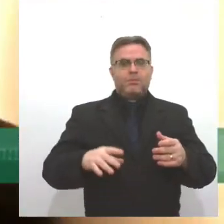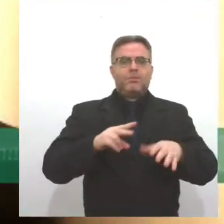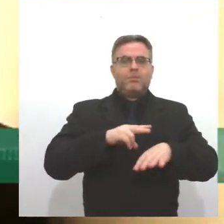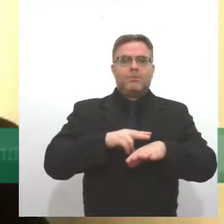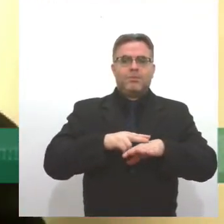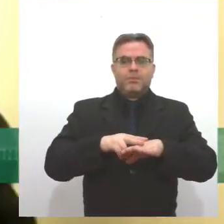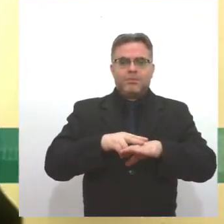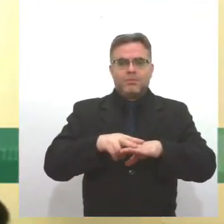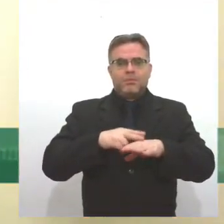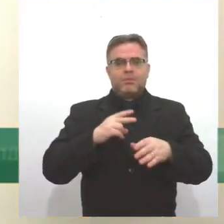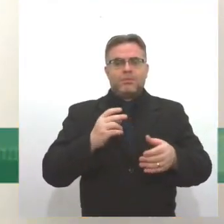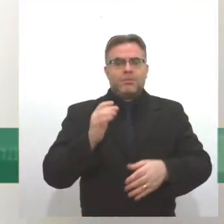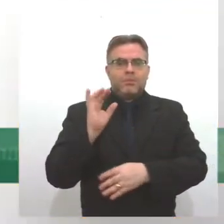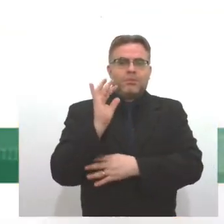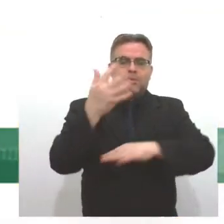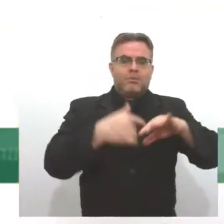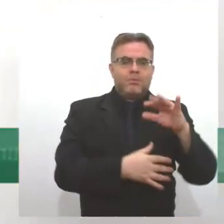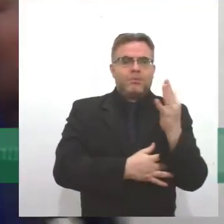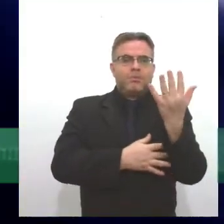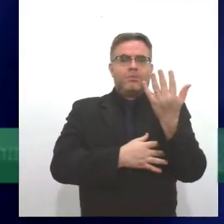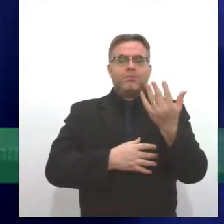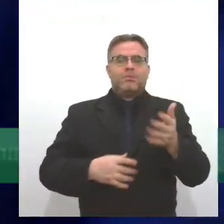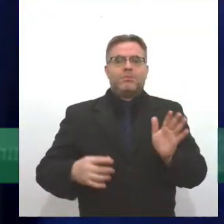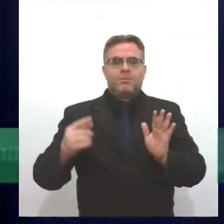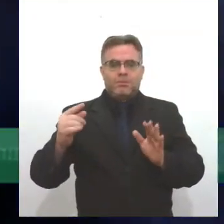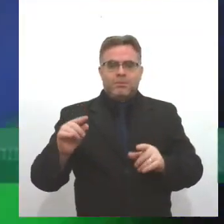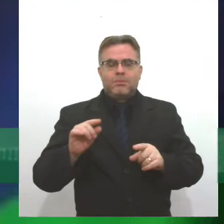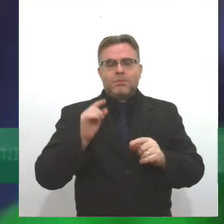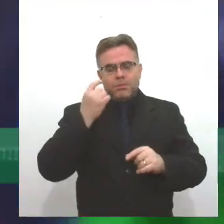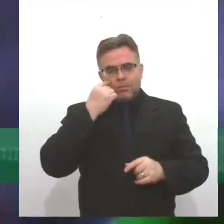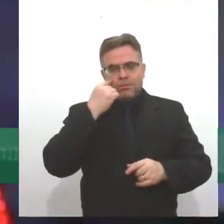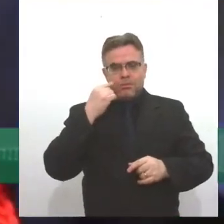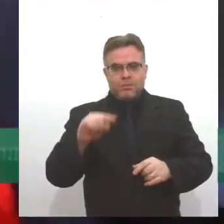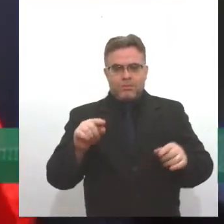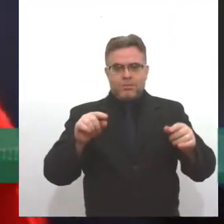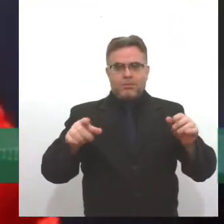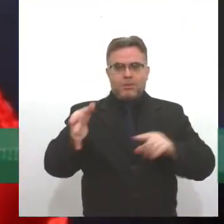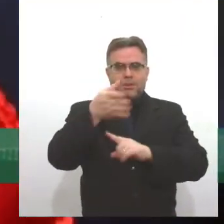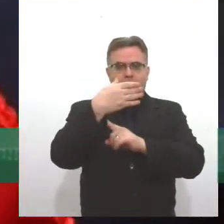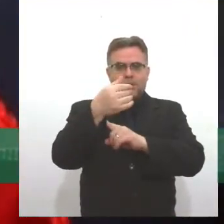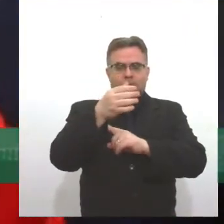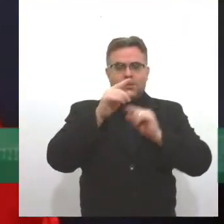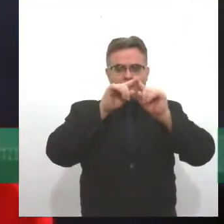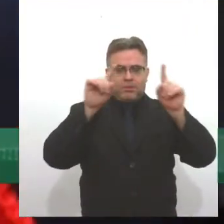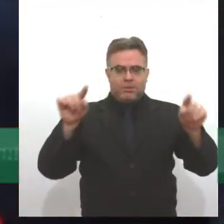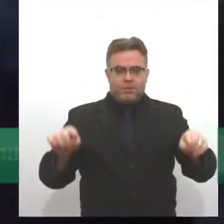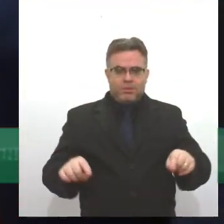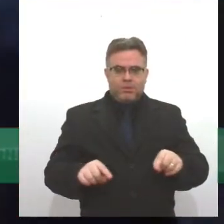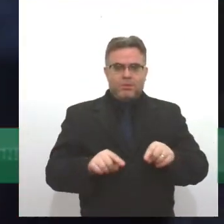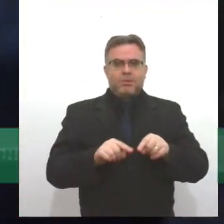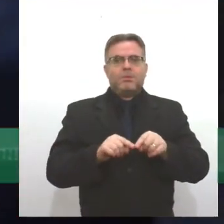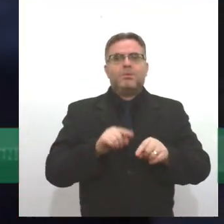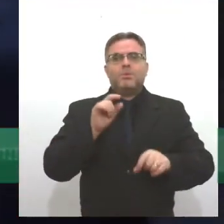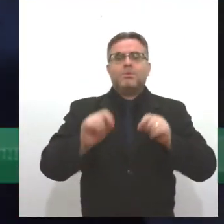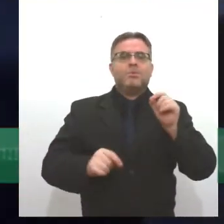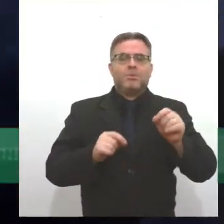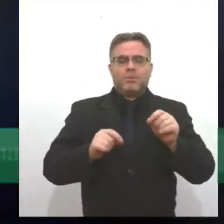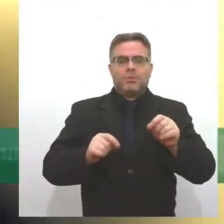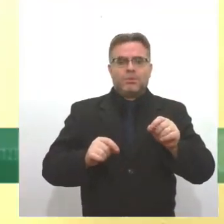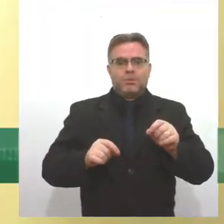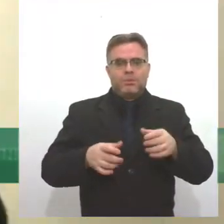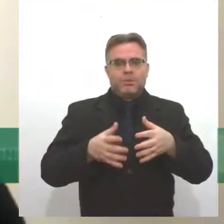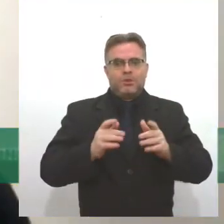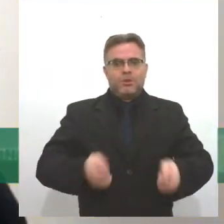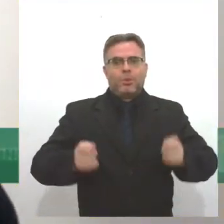a natureza, e essa aqui é uma roda, não sei se está vendo direito aí, é uma roda, de uma carroça, que significa o caminho à